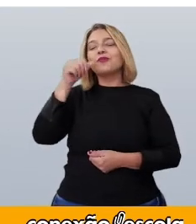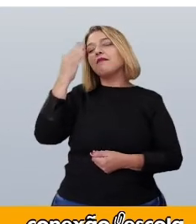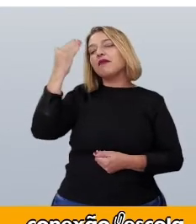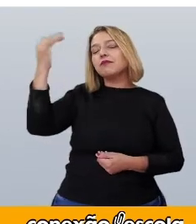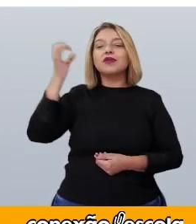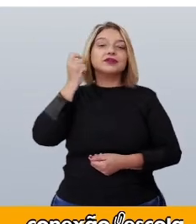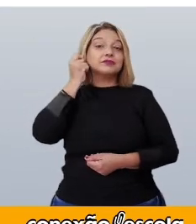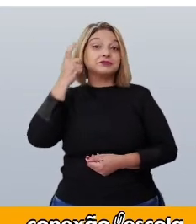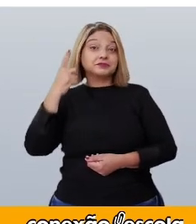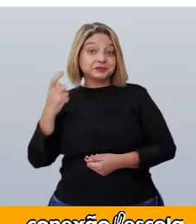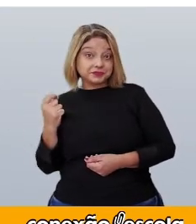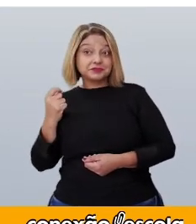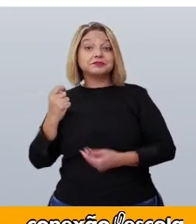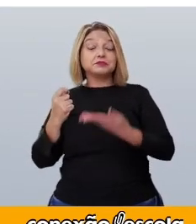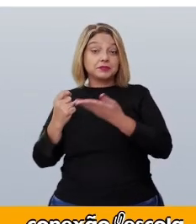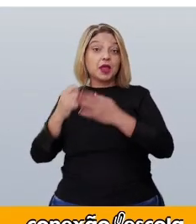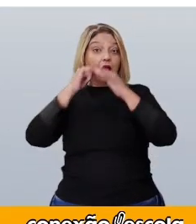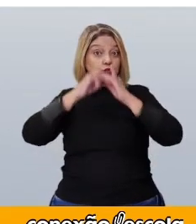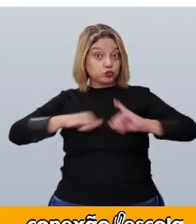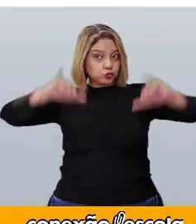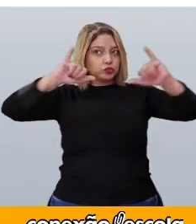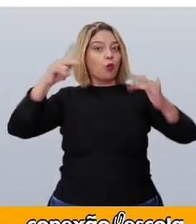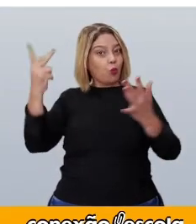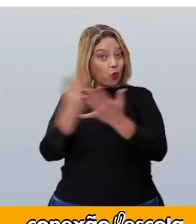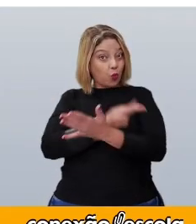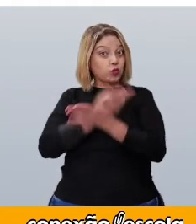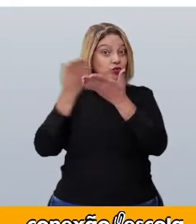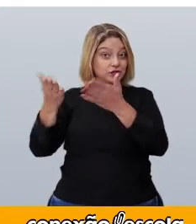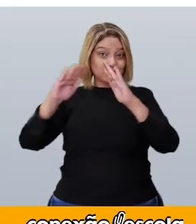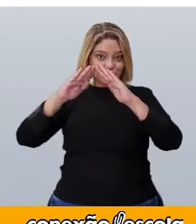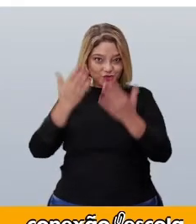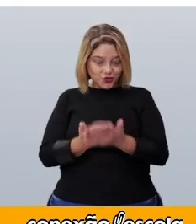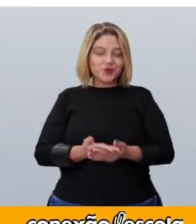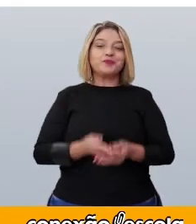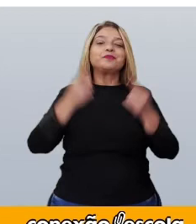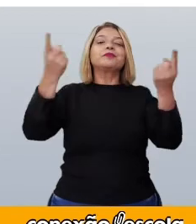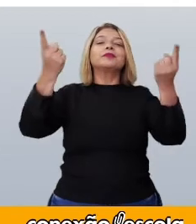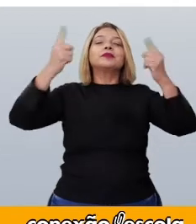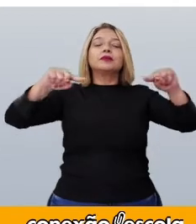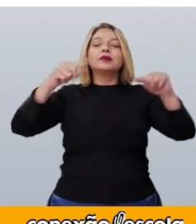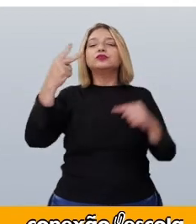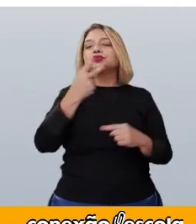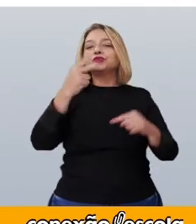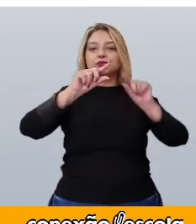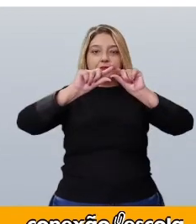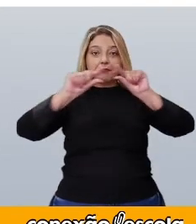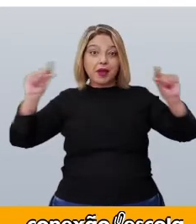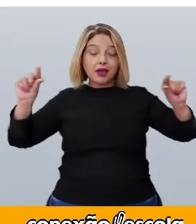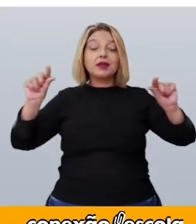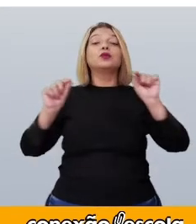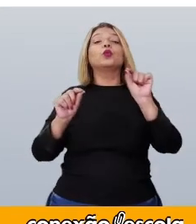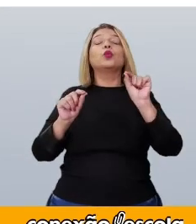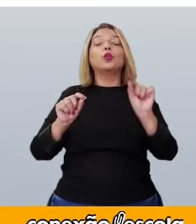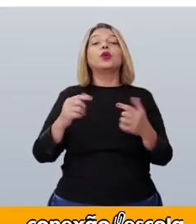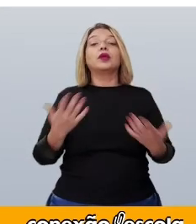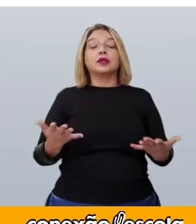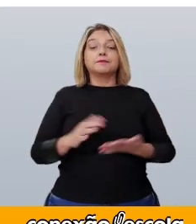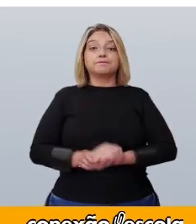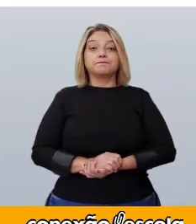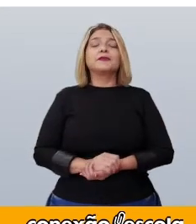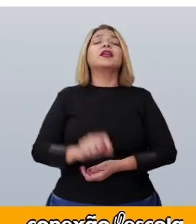esse acontecimento. Um outro fato, na primeira linha do segundo parágrafo, é de quem